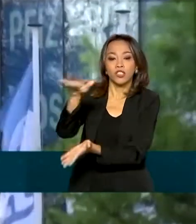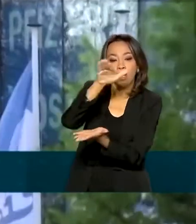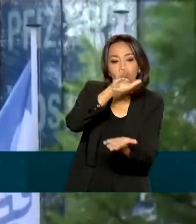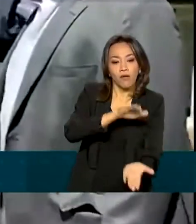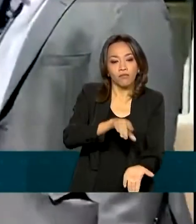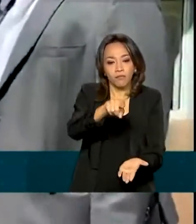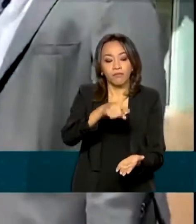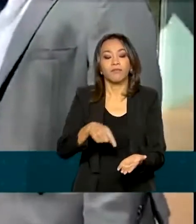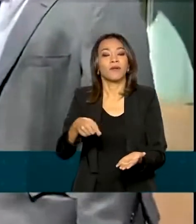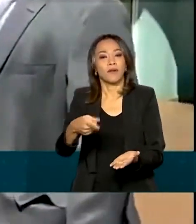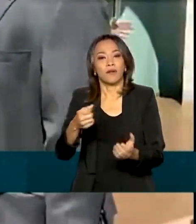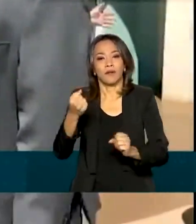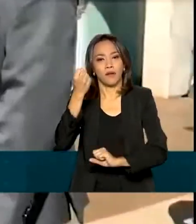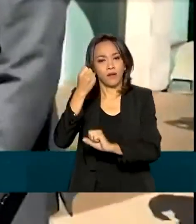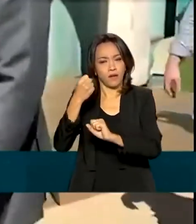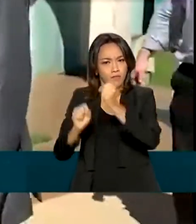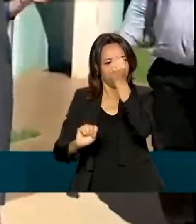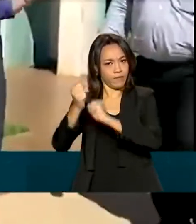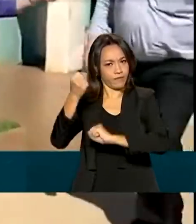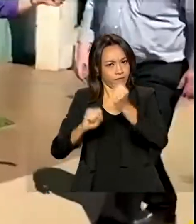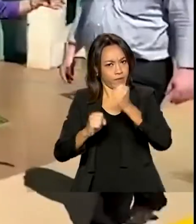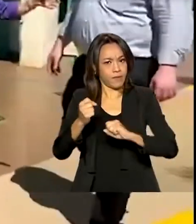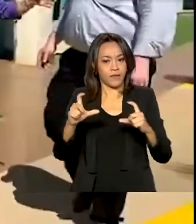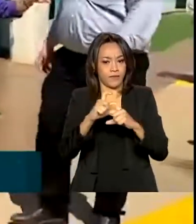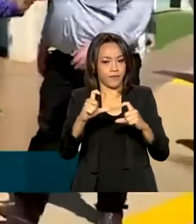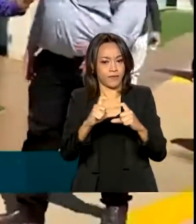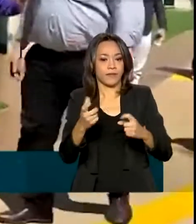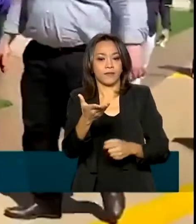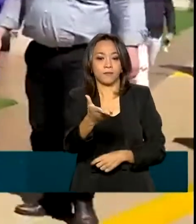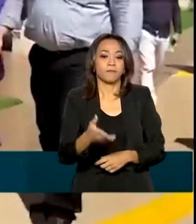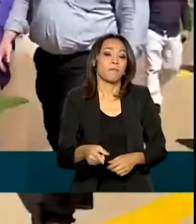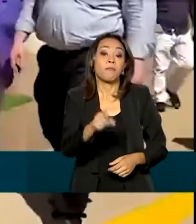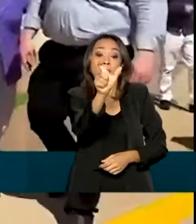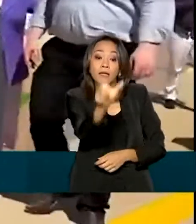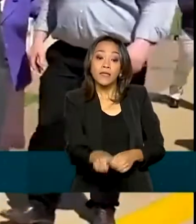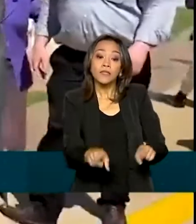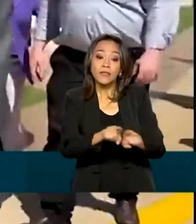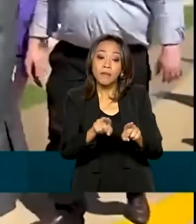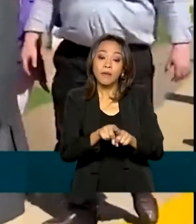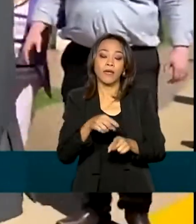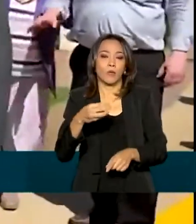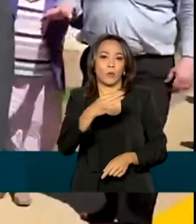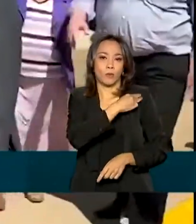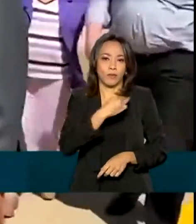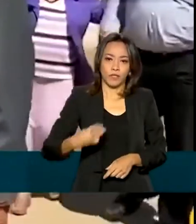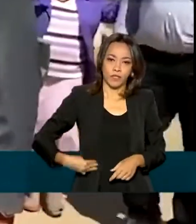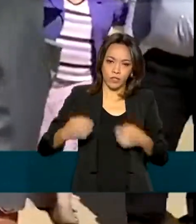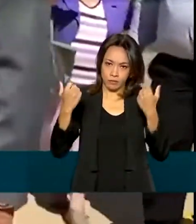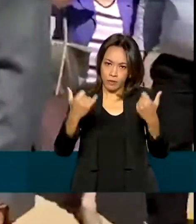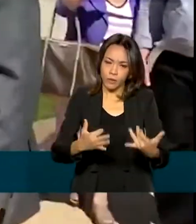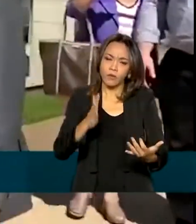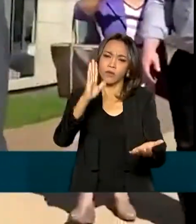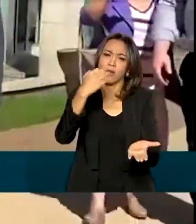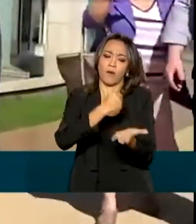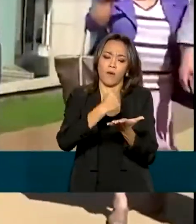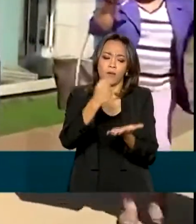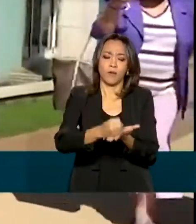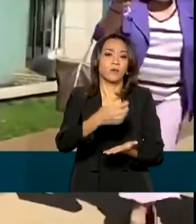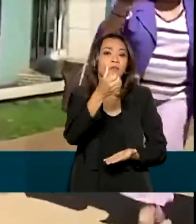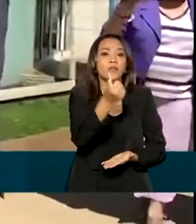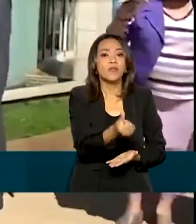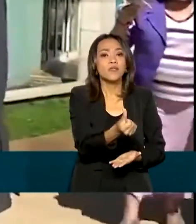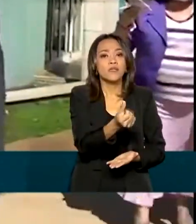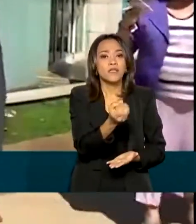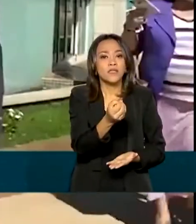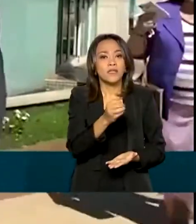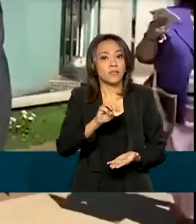desde o fim de abril. Em visita a Porto Velho, Rondônia, Marcelo Queiroga lembrou que o Ministério da Saúde já contratou 600 milhões